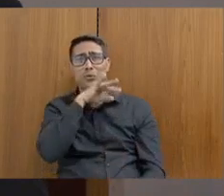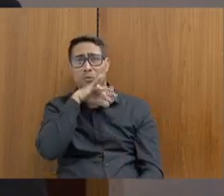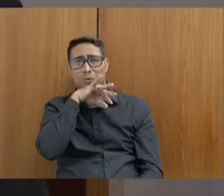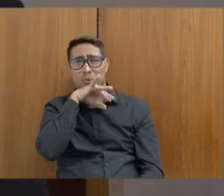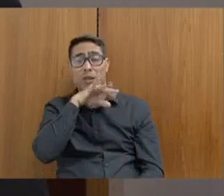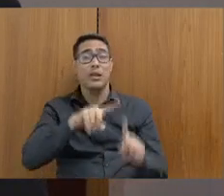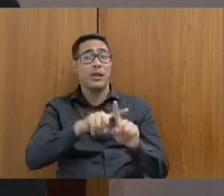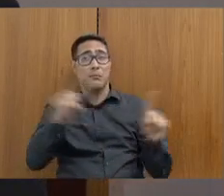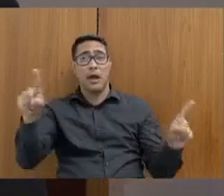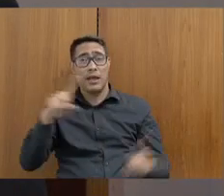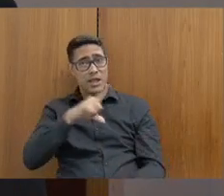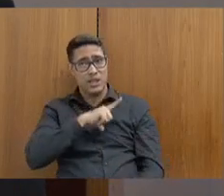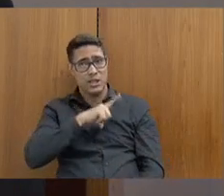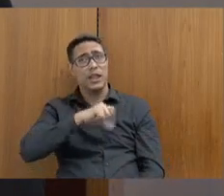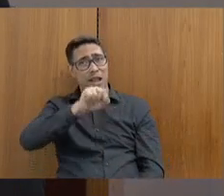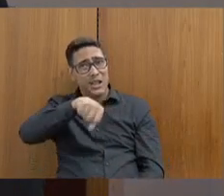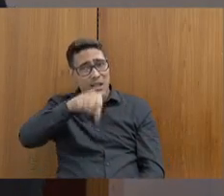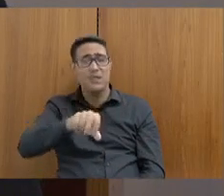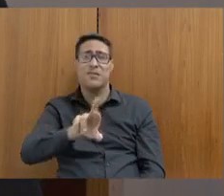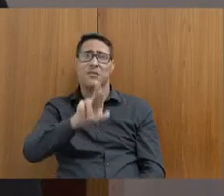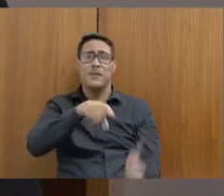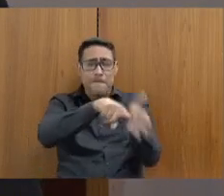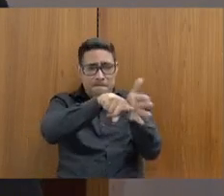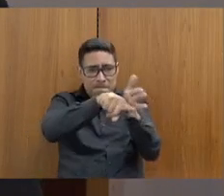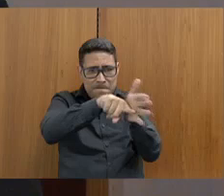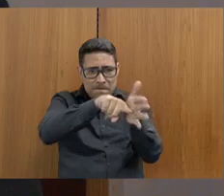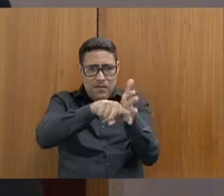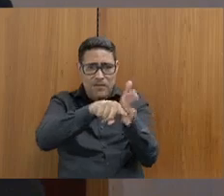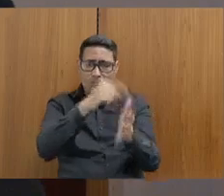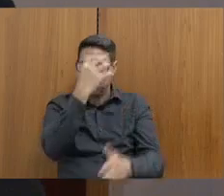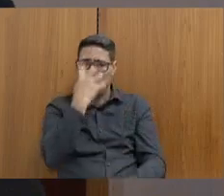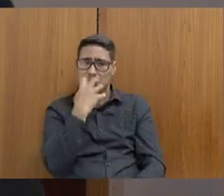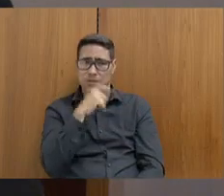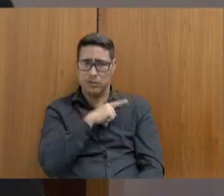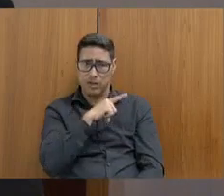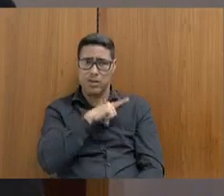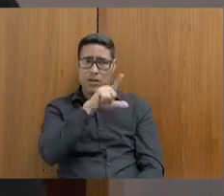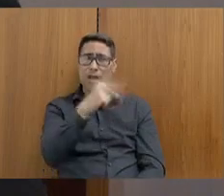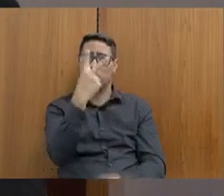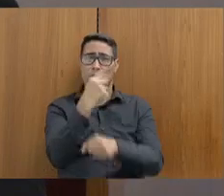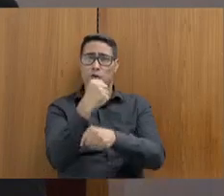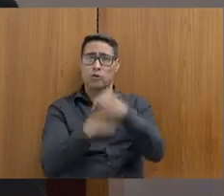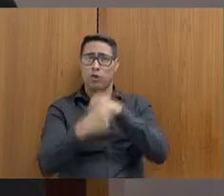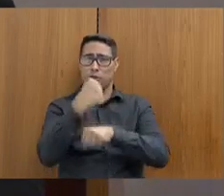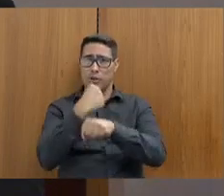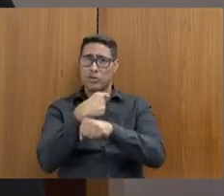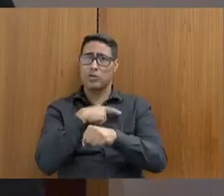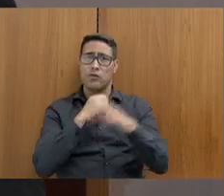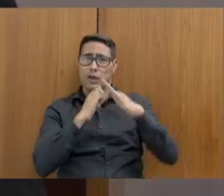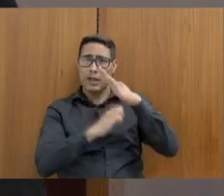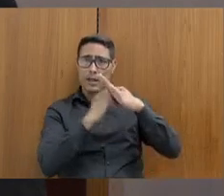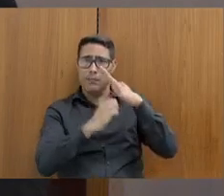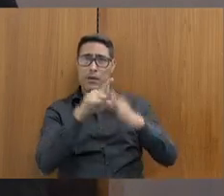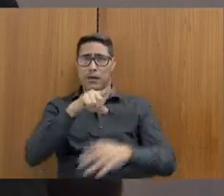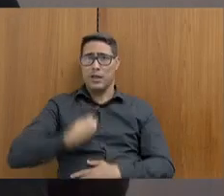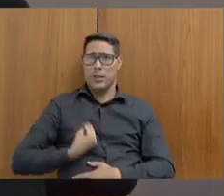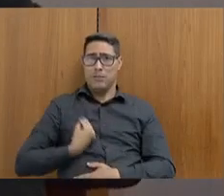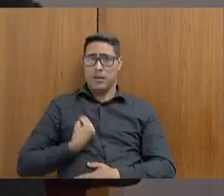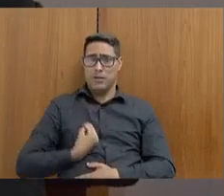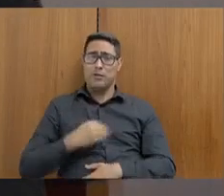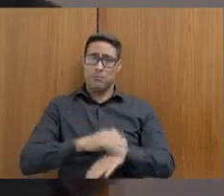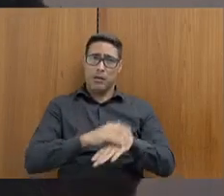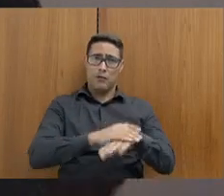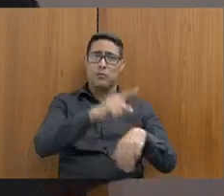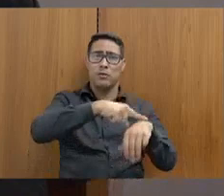controle muito rígido sobre isso. Nós tivemos isso há aproximadamente dois anos. Nós tivemos uma empresa que participava do nosso processo de licitação,